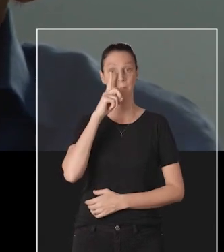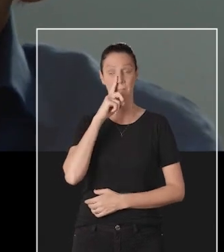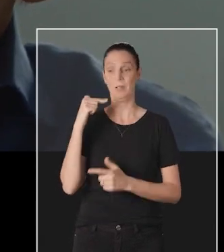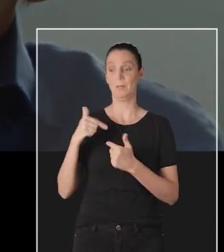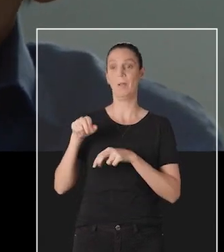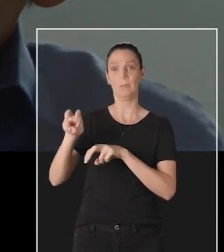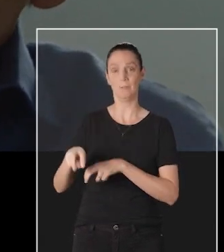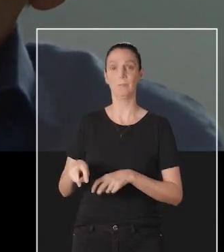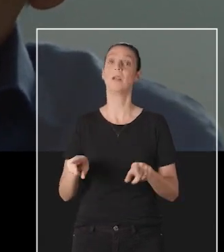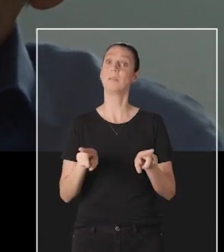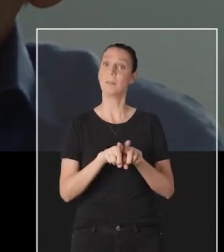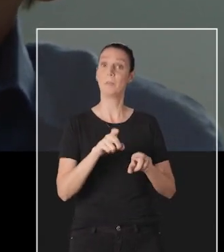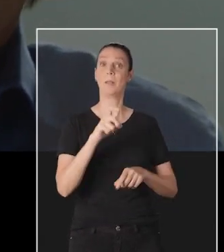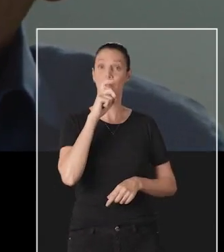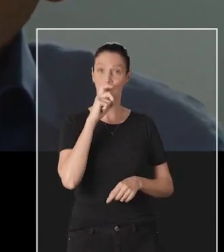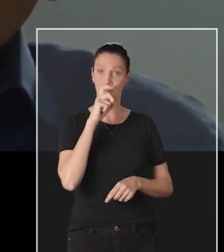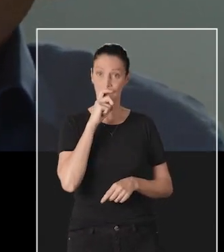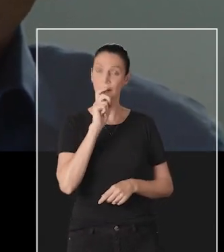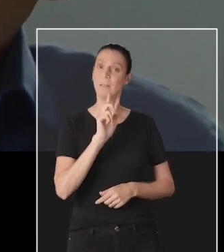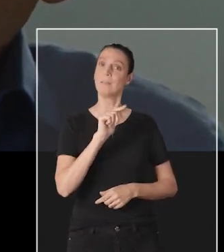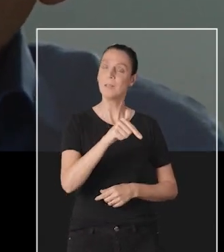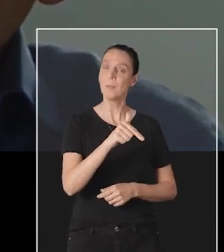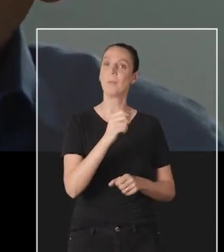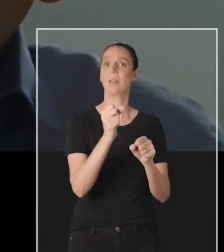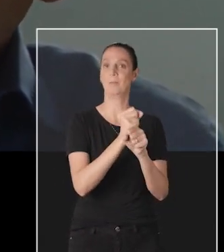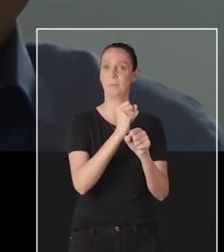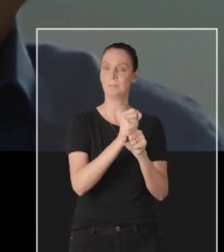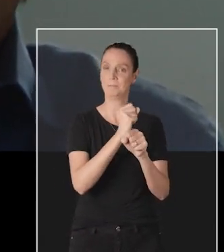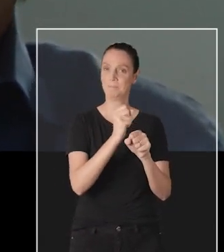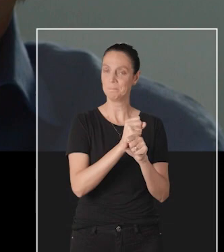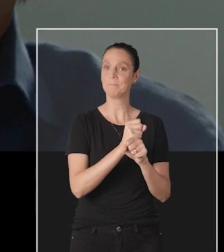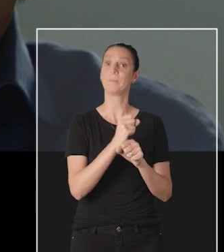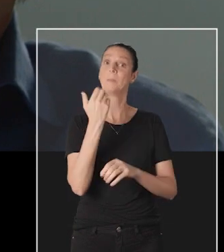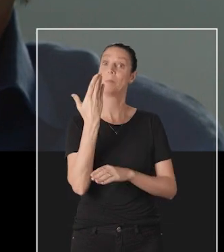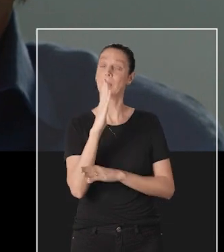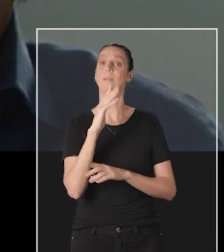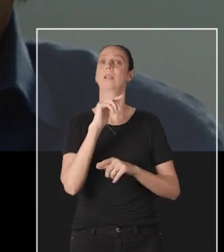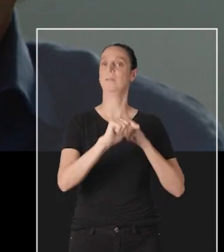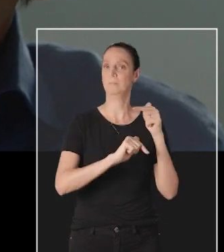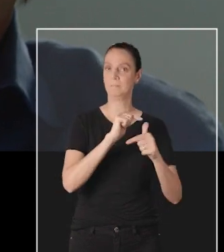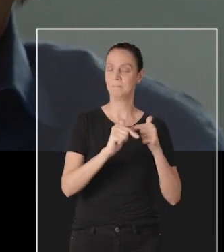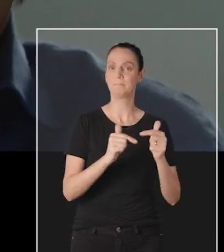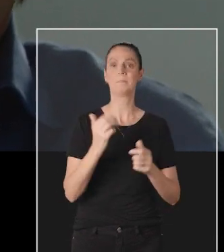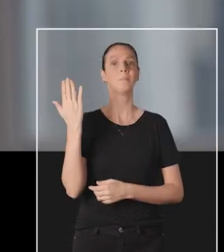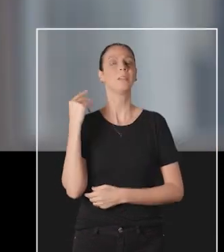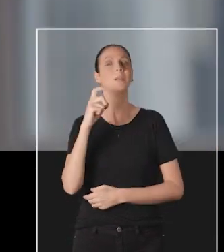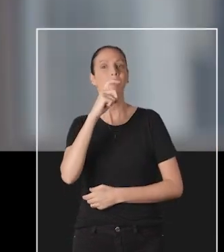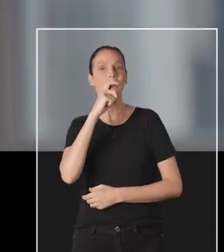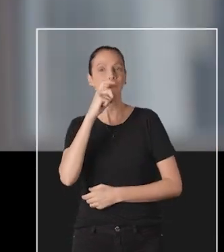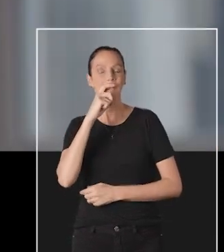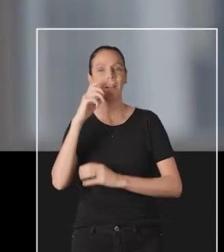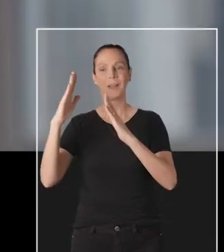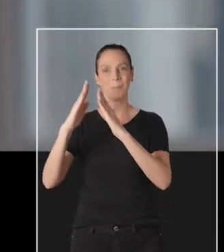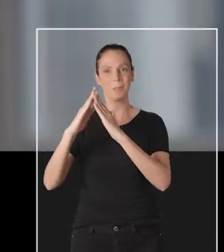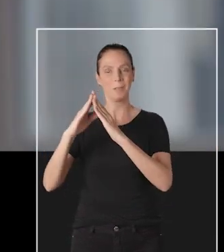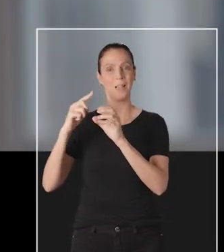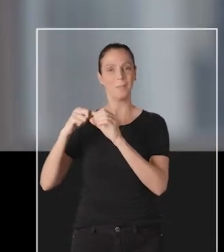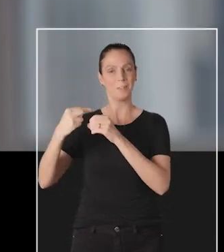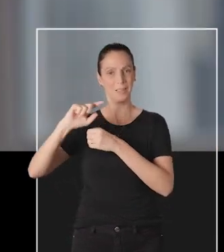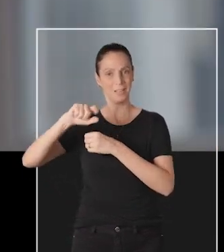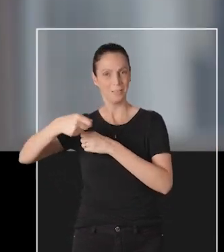Minha mãe trabalhava na roça, meu pai também trabalhou um tempo na roça. Depois ele foi pedreiro e carpinteiro. Meu pai veio